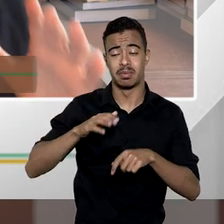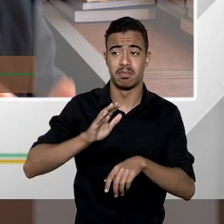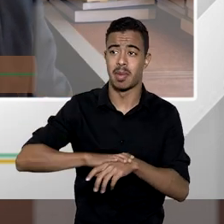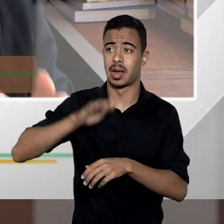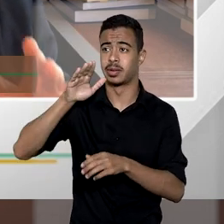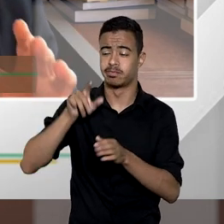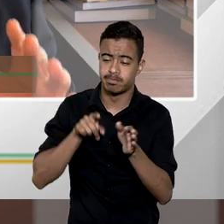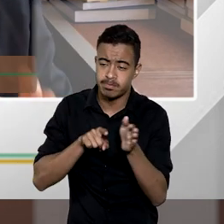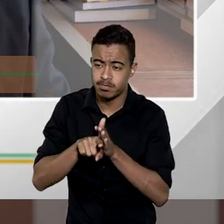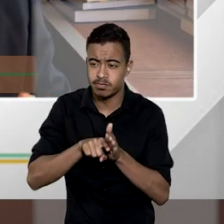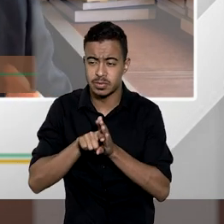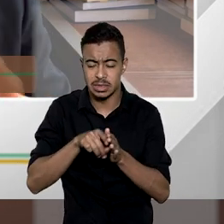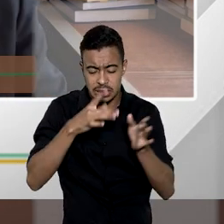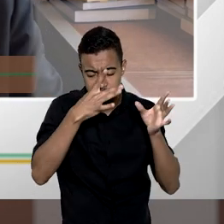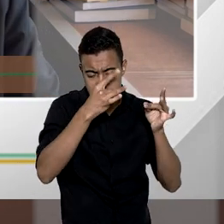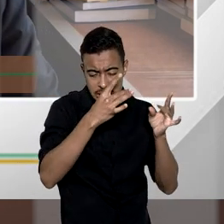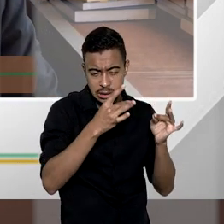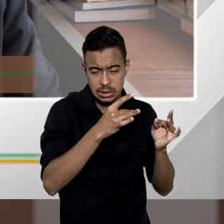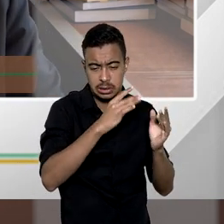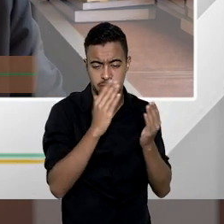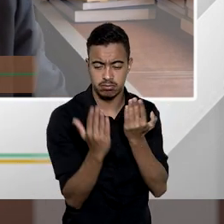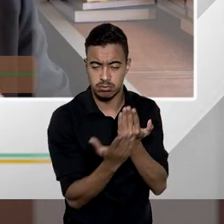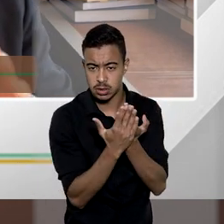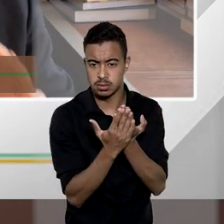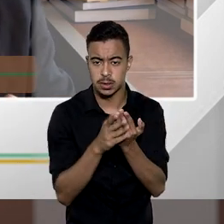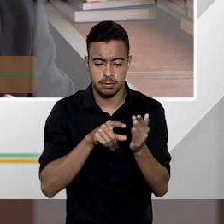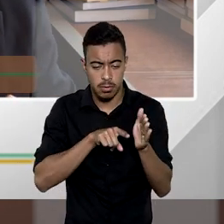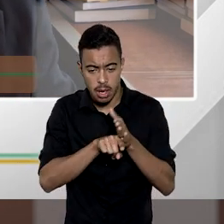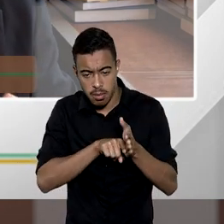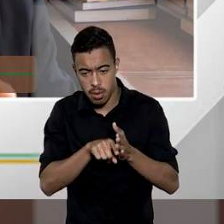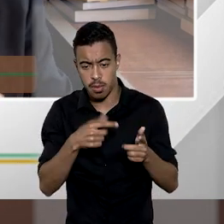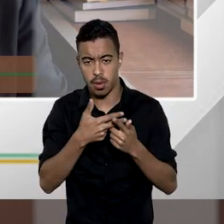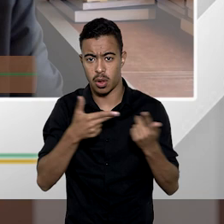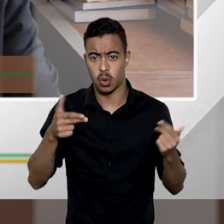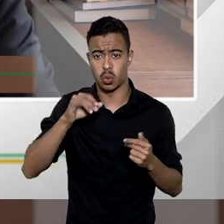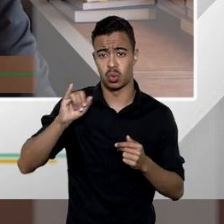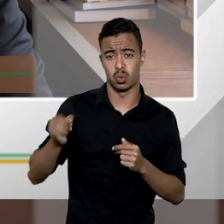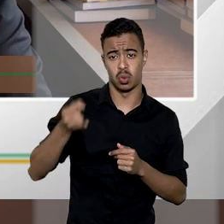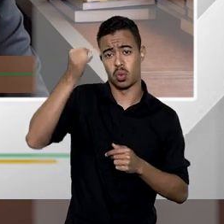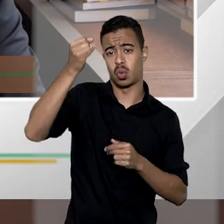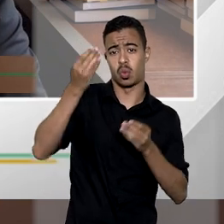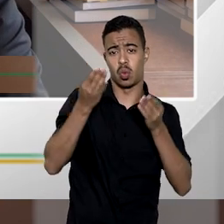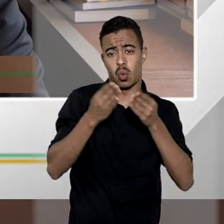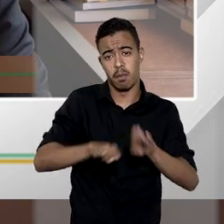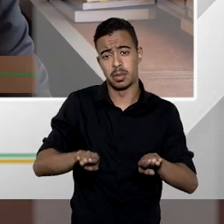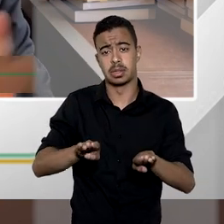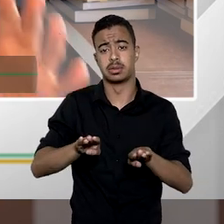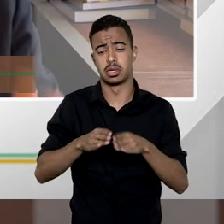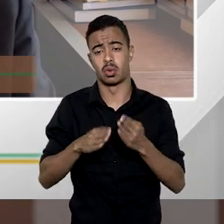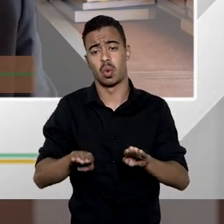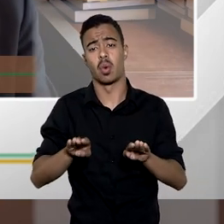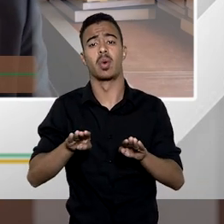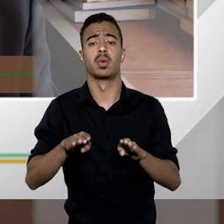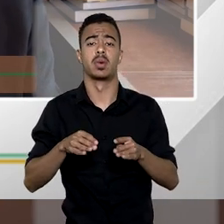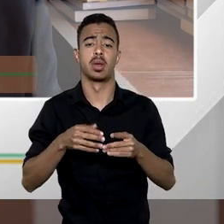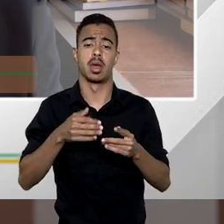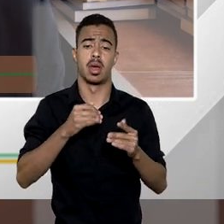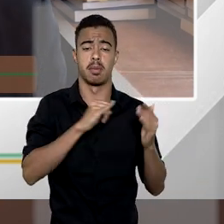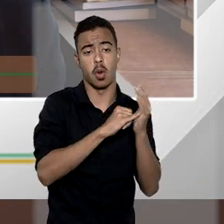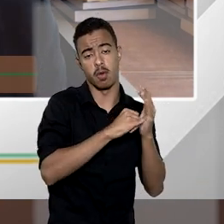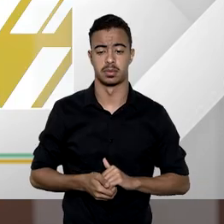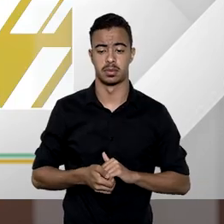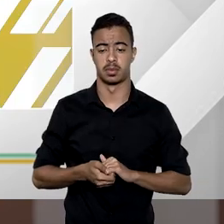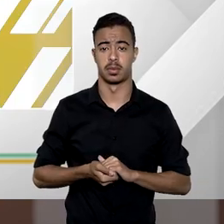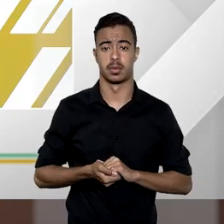o exame caso a caso para ferir juros compensatórios em imóveis improdutivos